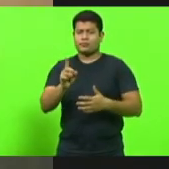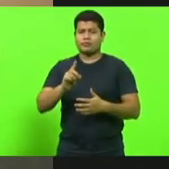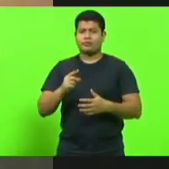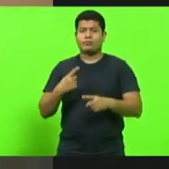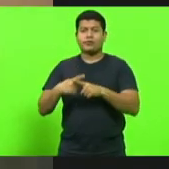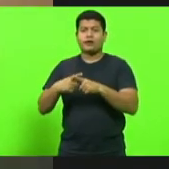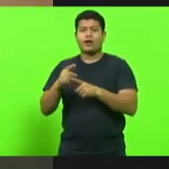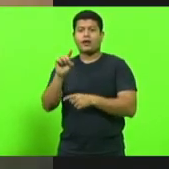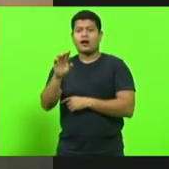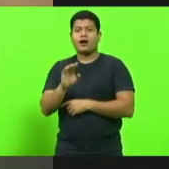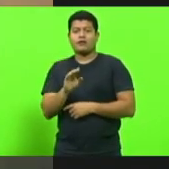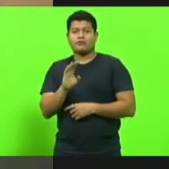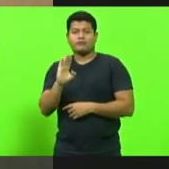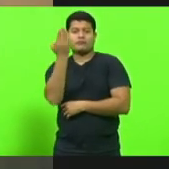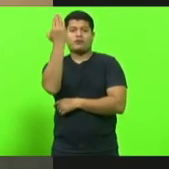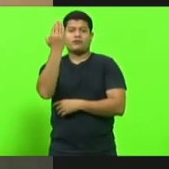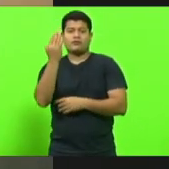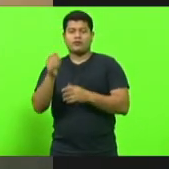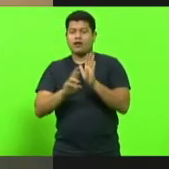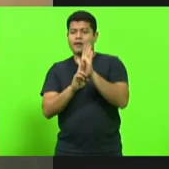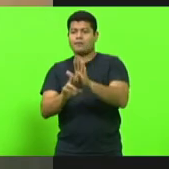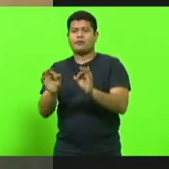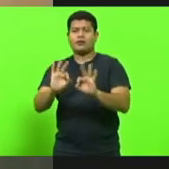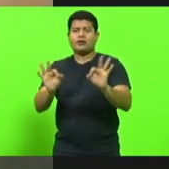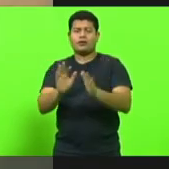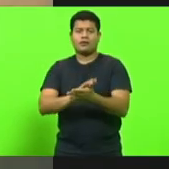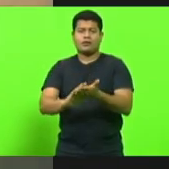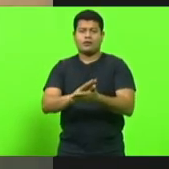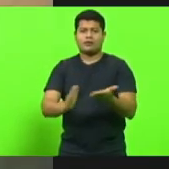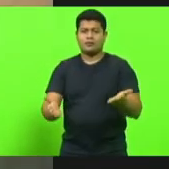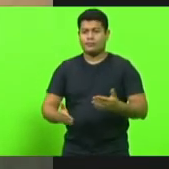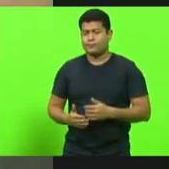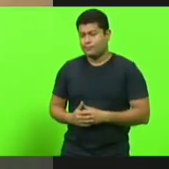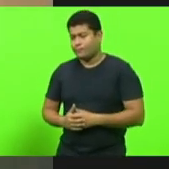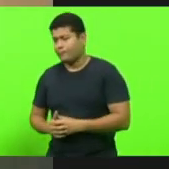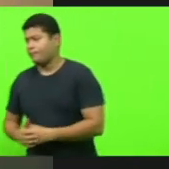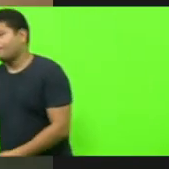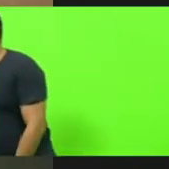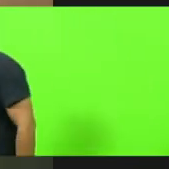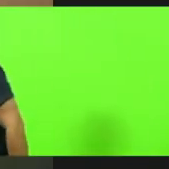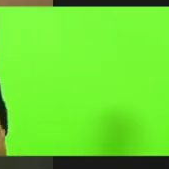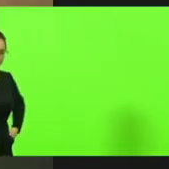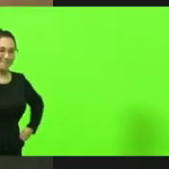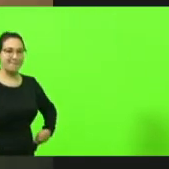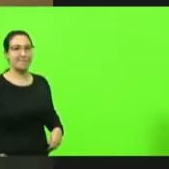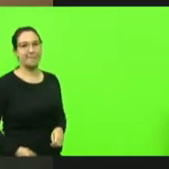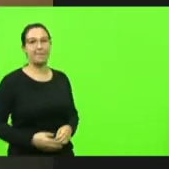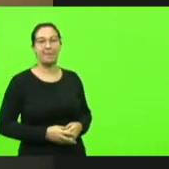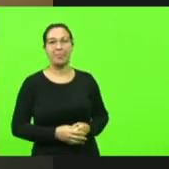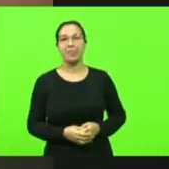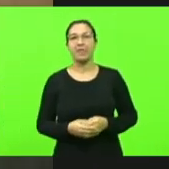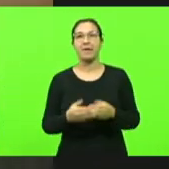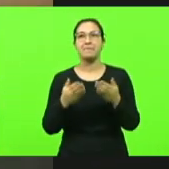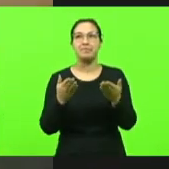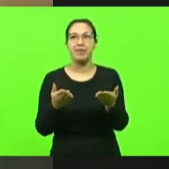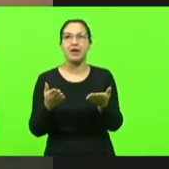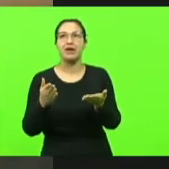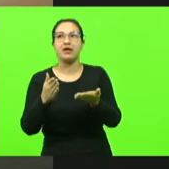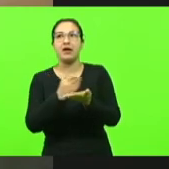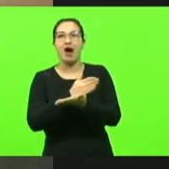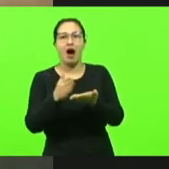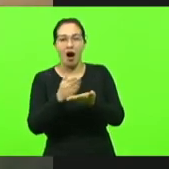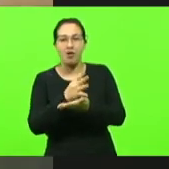ou porque não representa tá o fato dele ser reconhecido por uma parcela uma grande